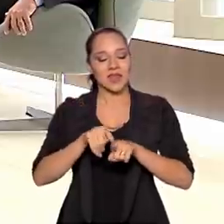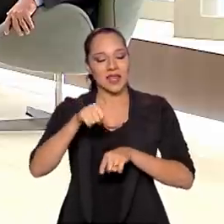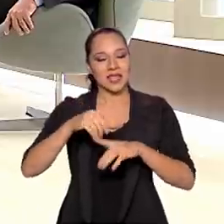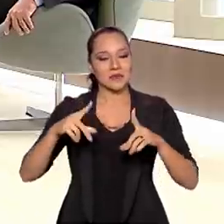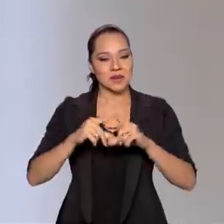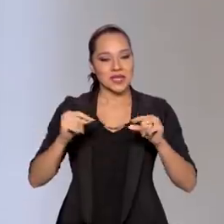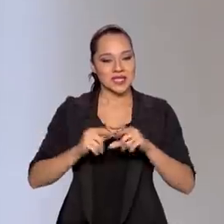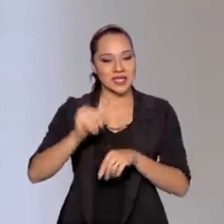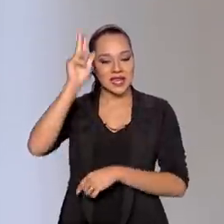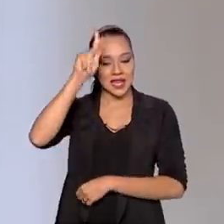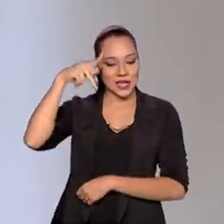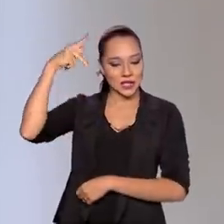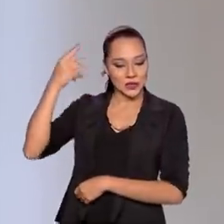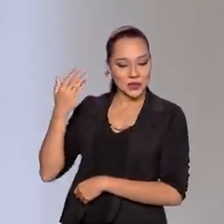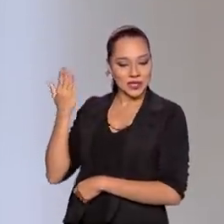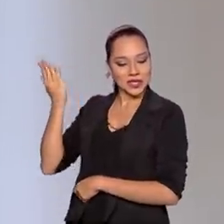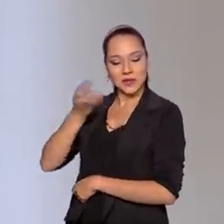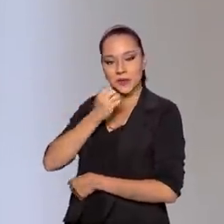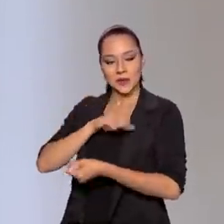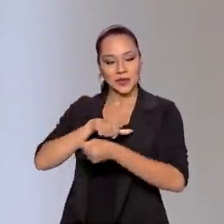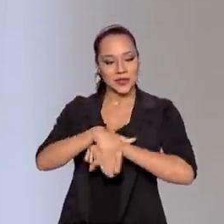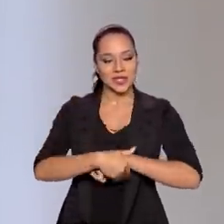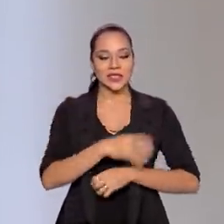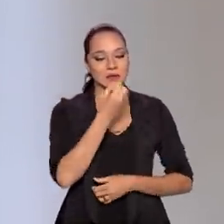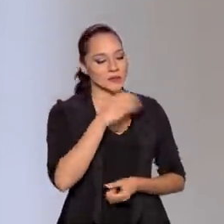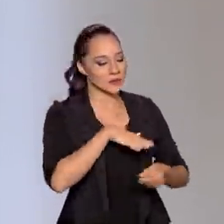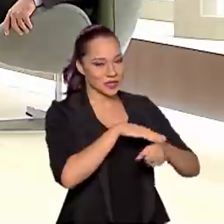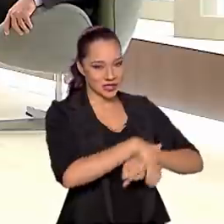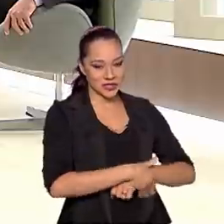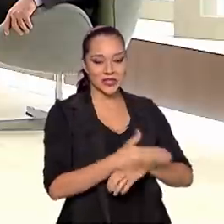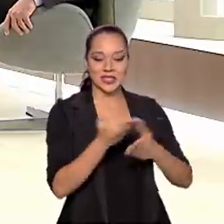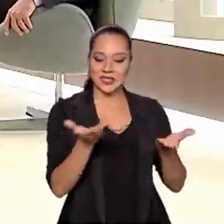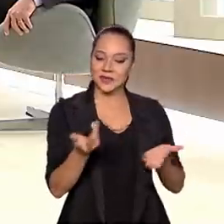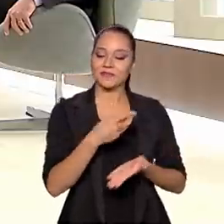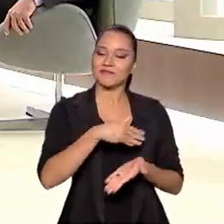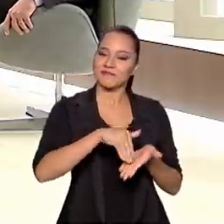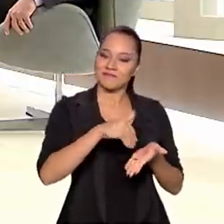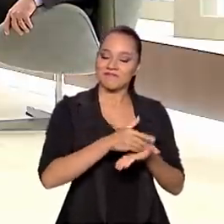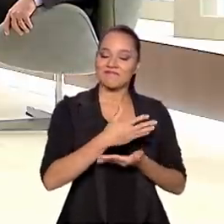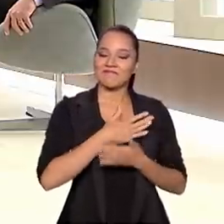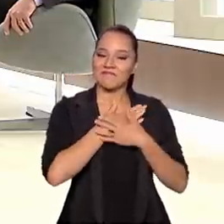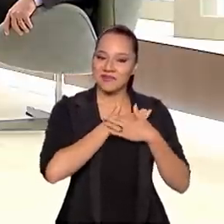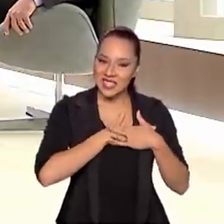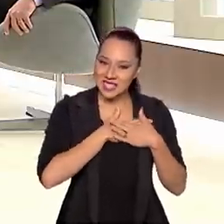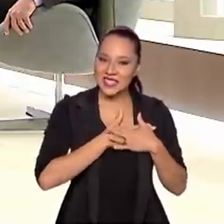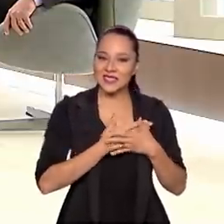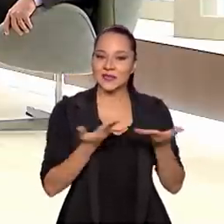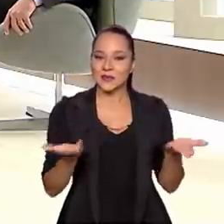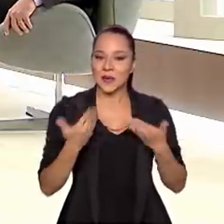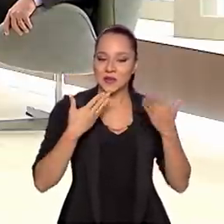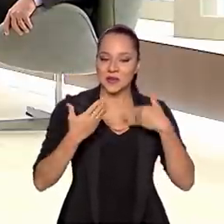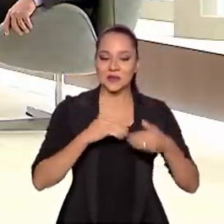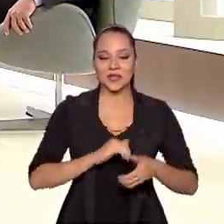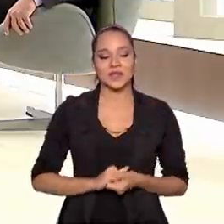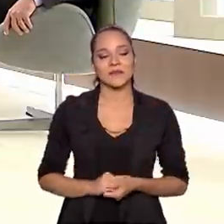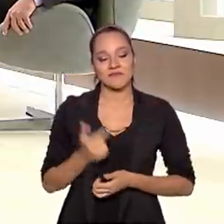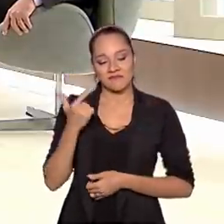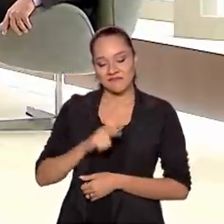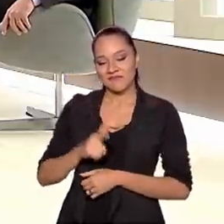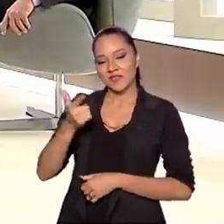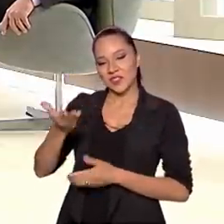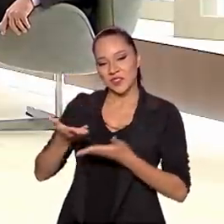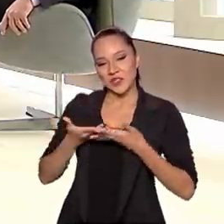Brasília, Catiucia Neri. Boa noite, Catiucia. Boa noite, Paulo. Boa noite, secretário Alexandre. É um prazer a gente estar aqui nessa conversa. Mais uma vez